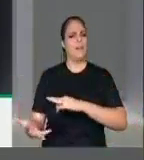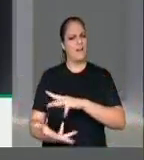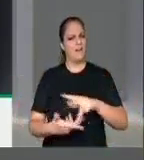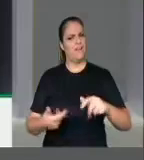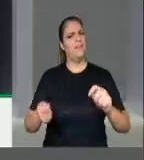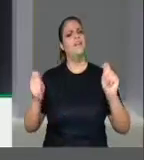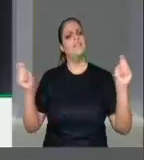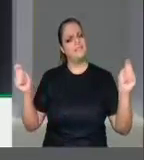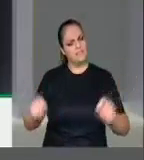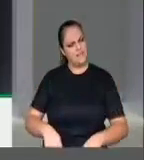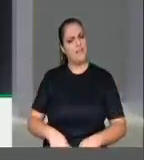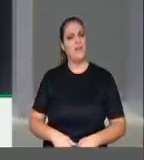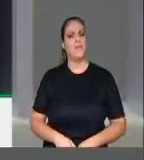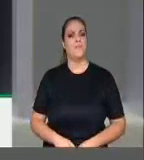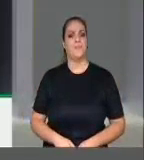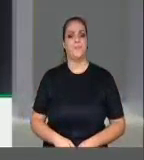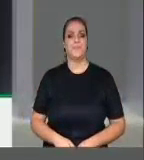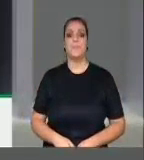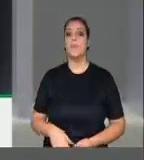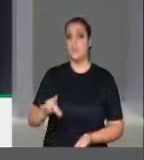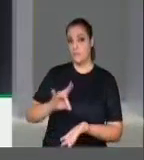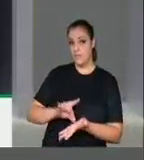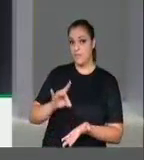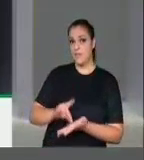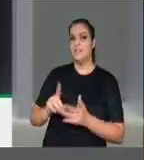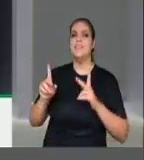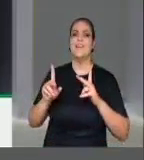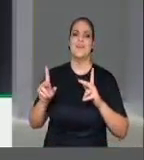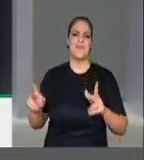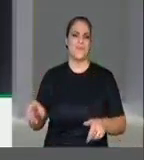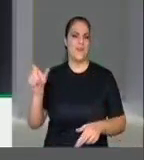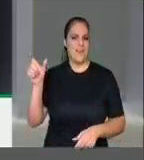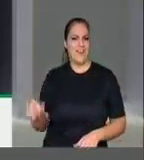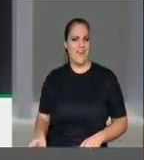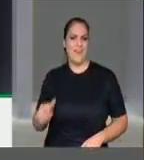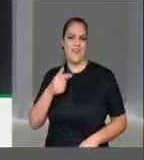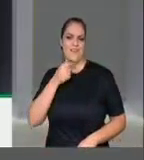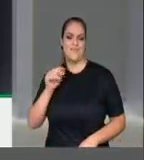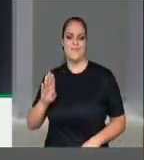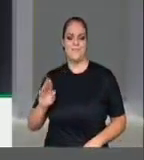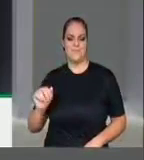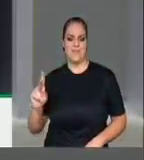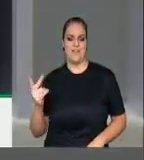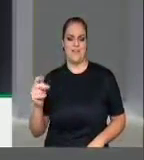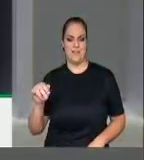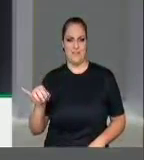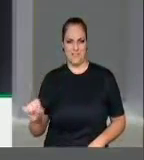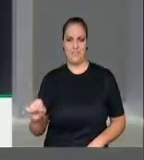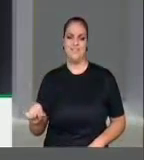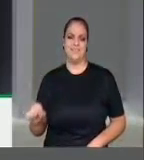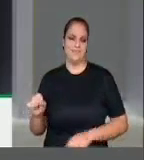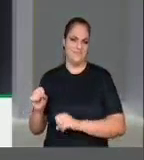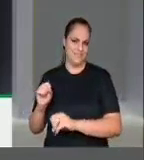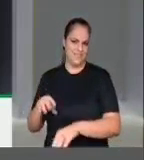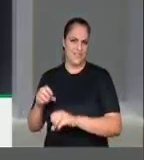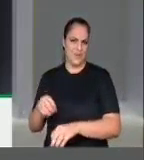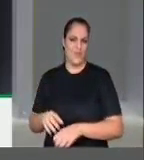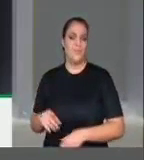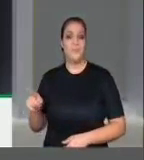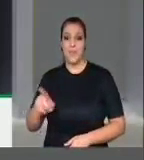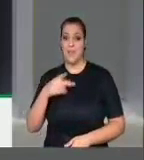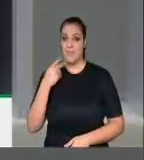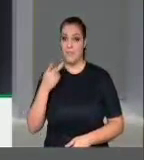a proposta encontrada nos ensinamentos de Barraes é que a paz mundial não é somente